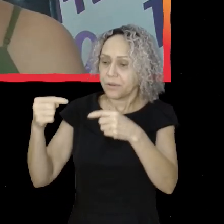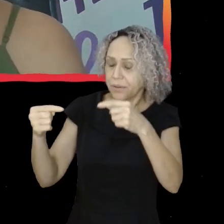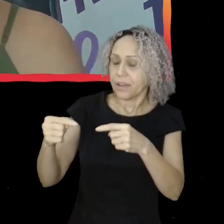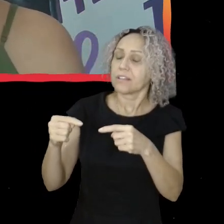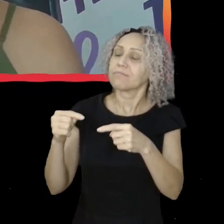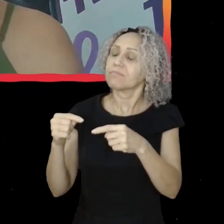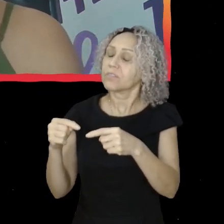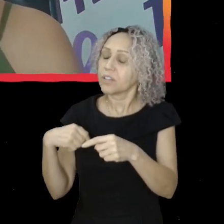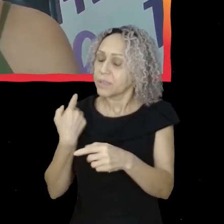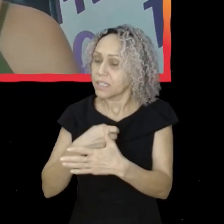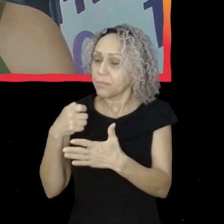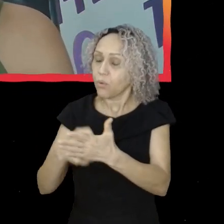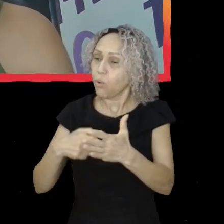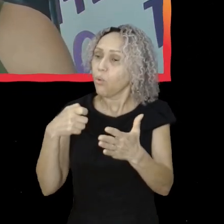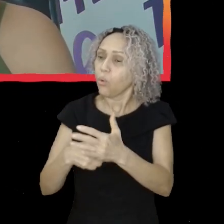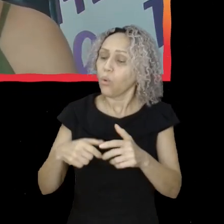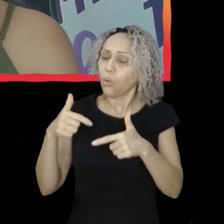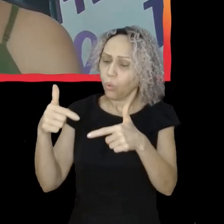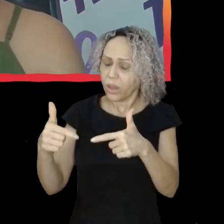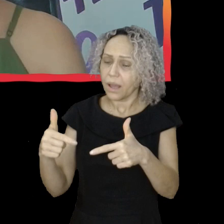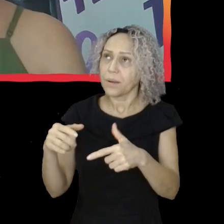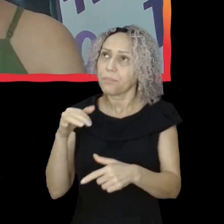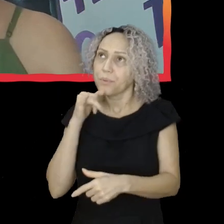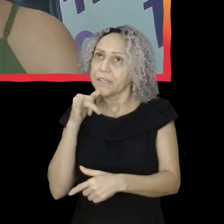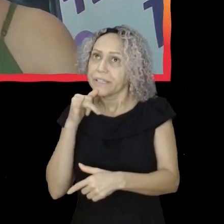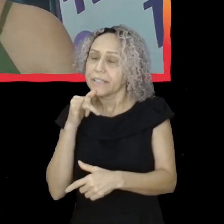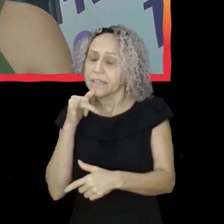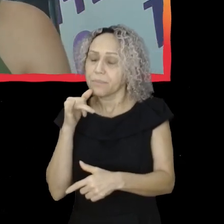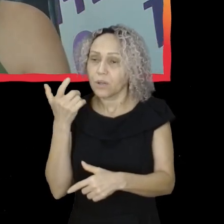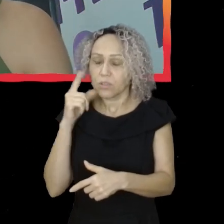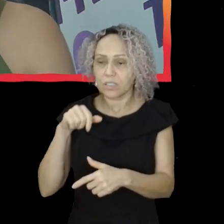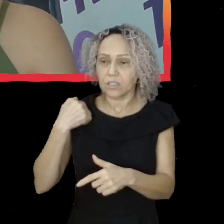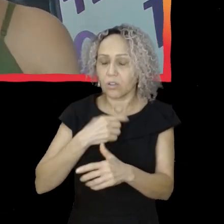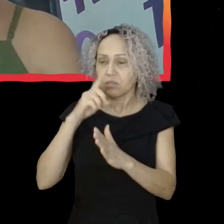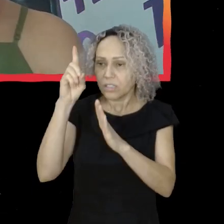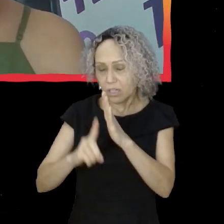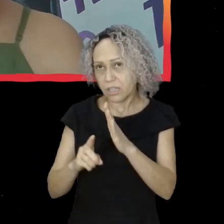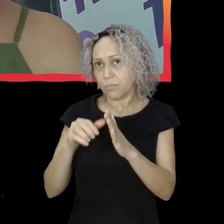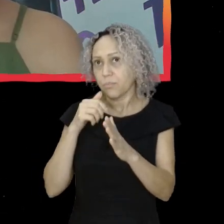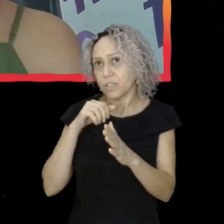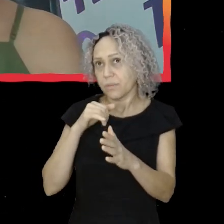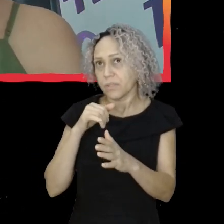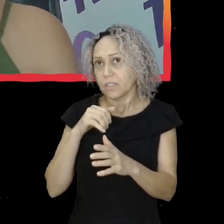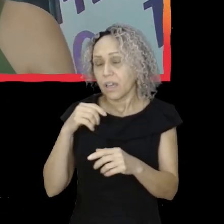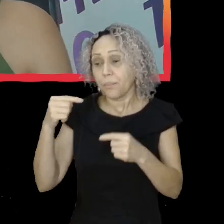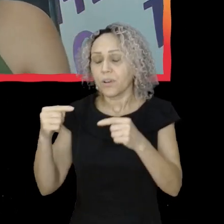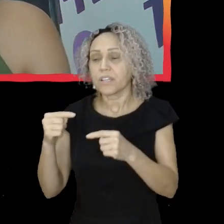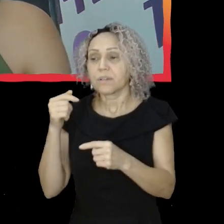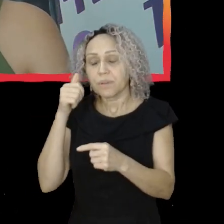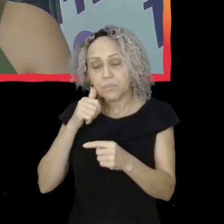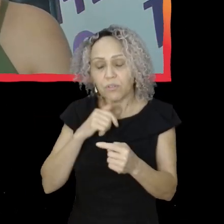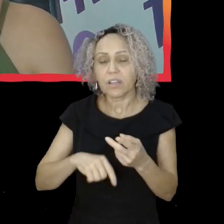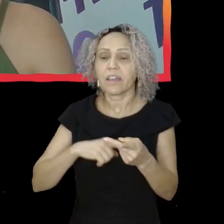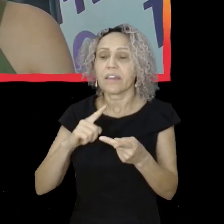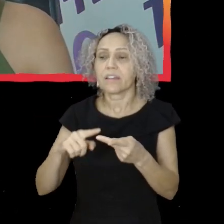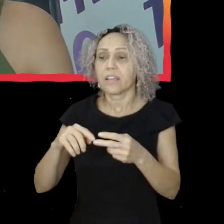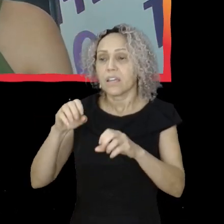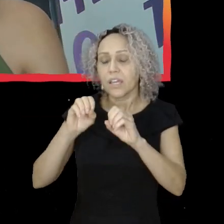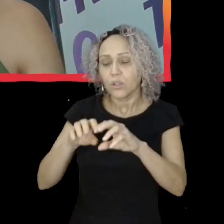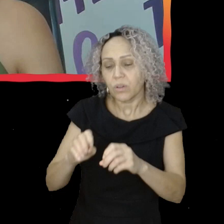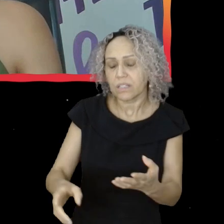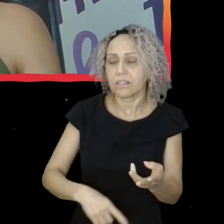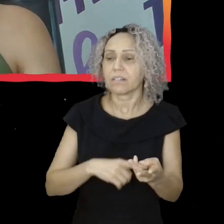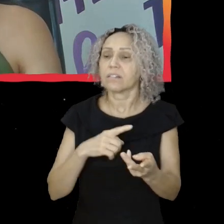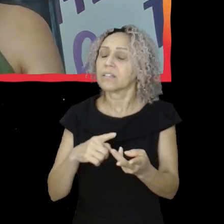partir desse espaço conseguir melhorar as condições das mulheres na política. Se a pauta é pela educação, a partir desse espaço conseguir melhorar as condições de acesso e